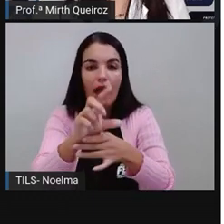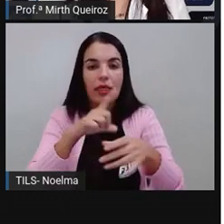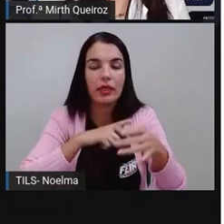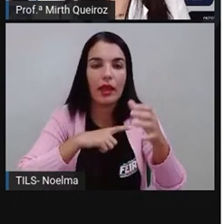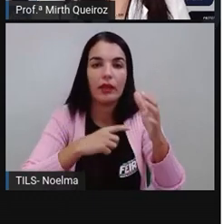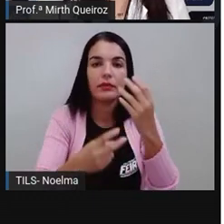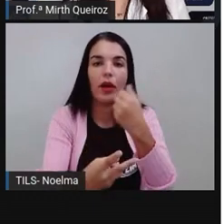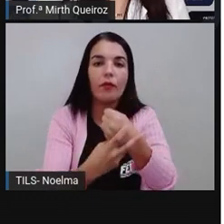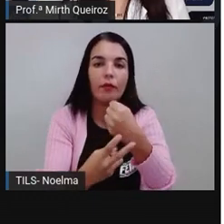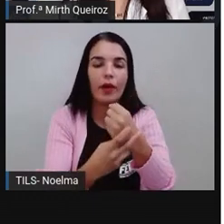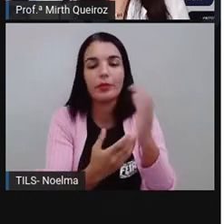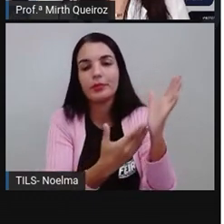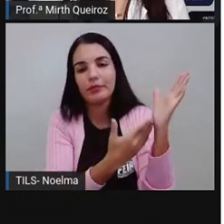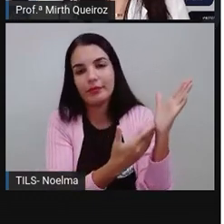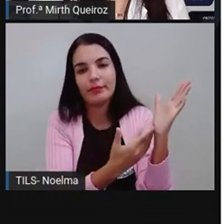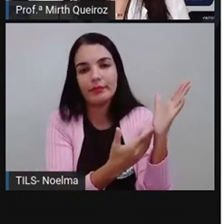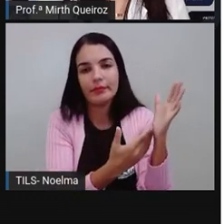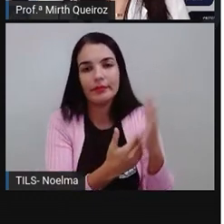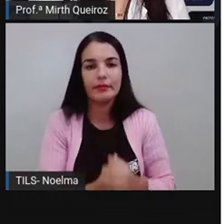assistir.